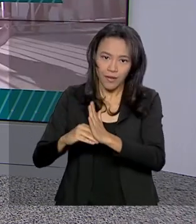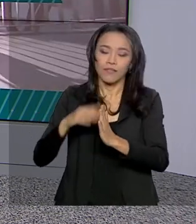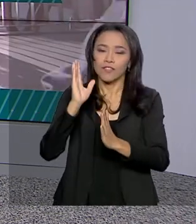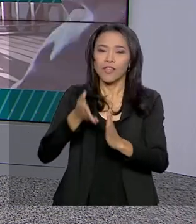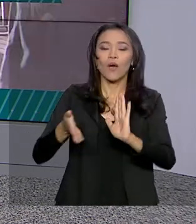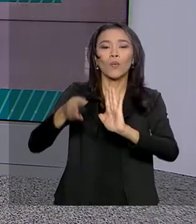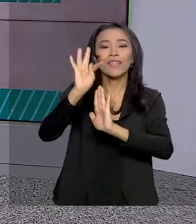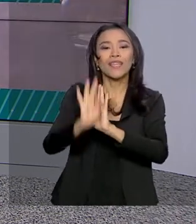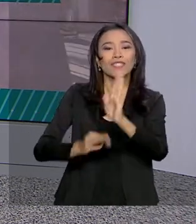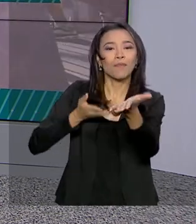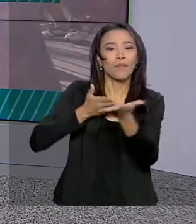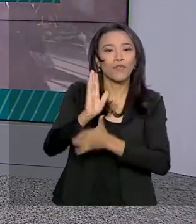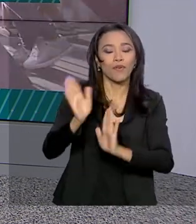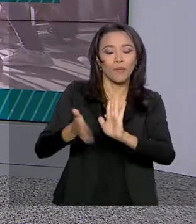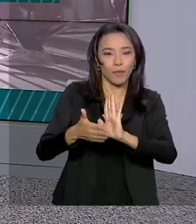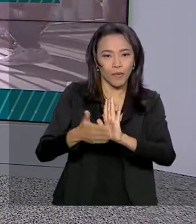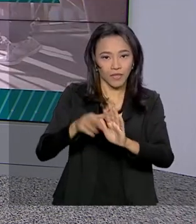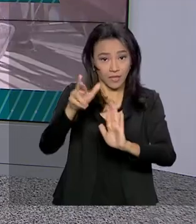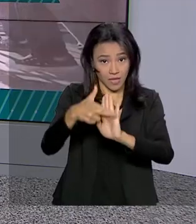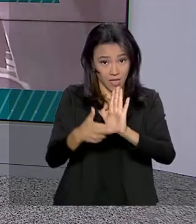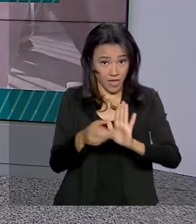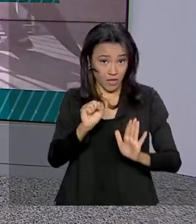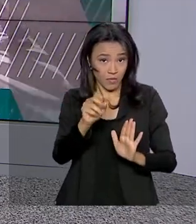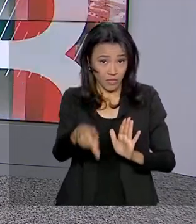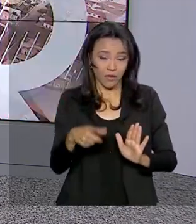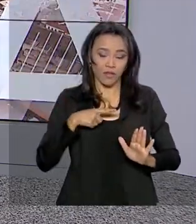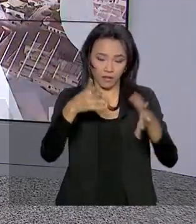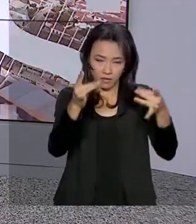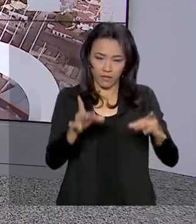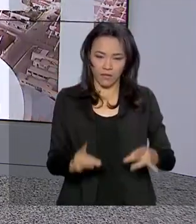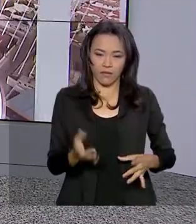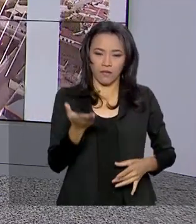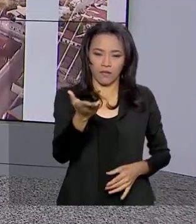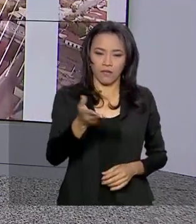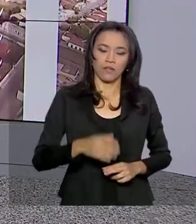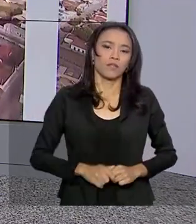que altera as regras de aposentadoria. Daniel Ito tem os detalhes.